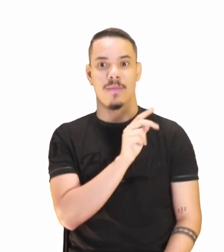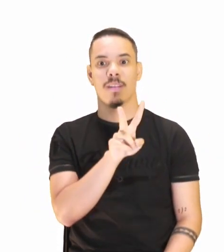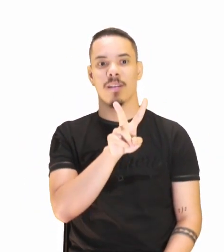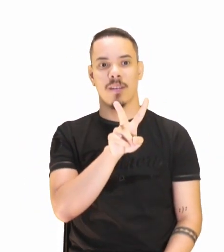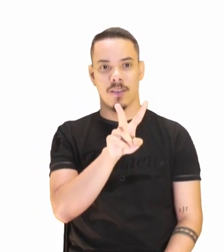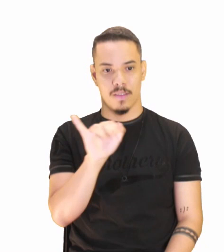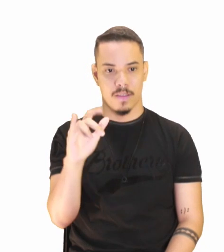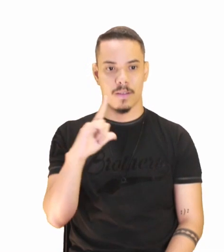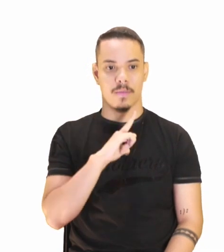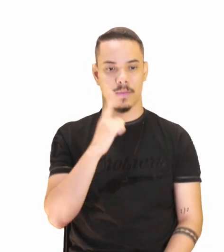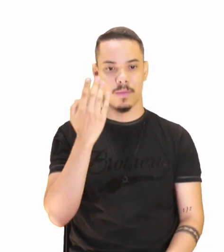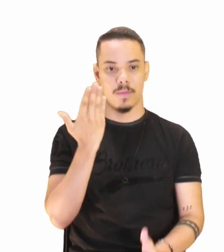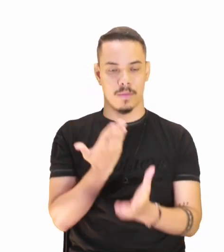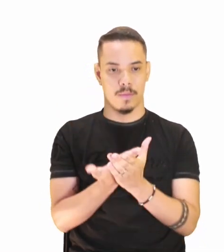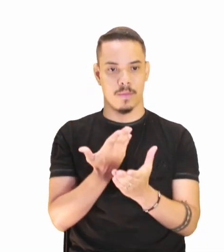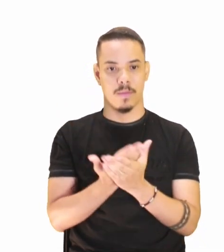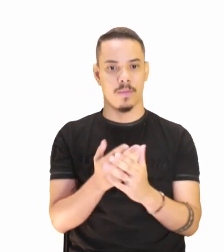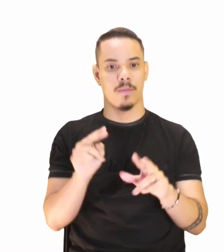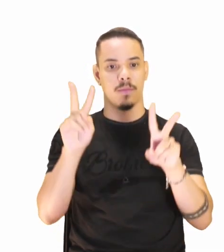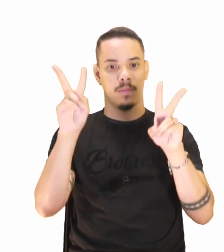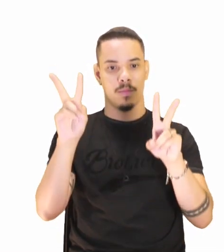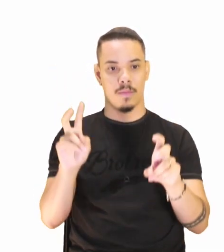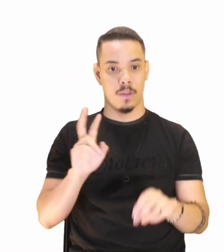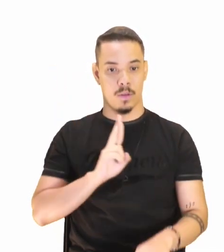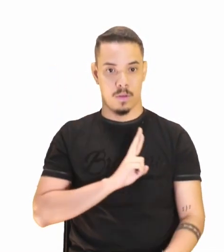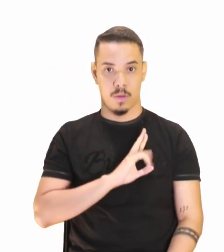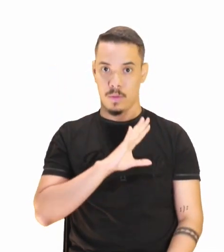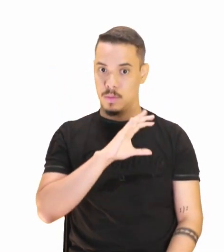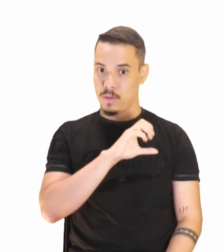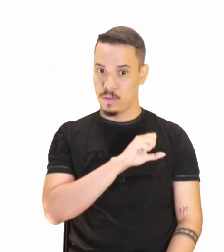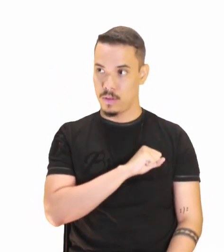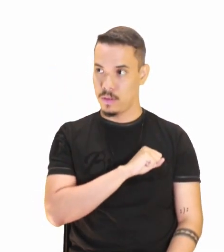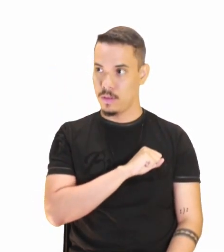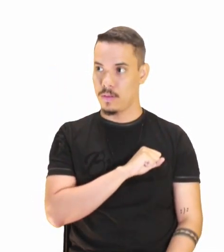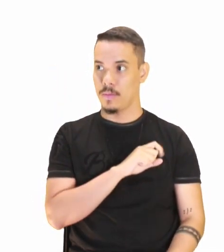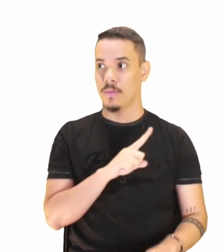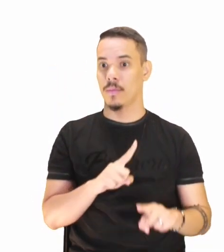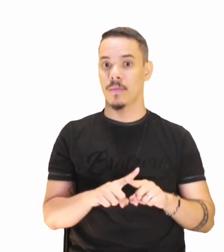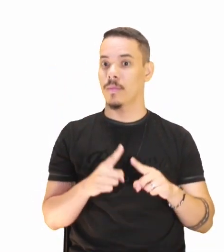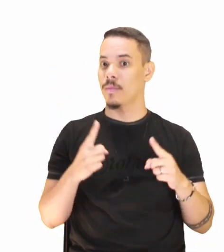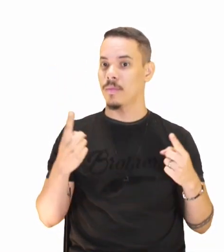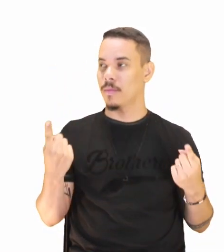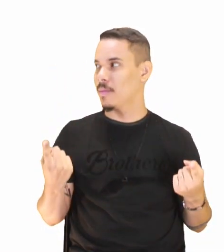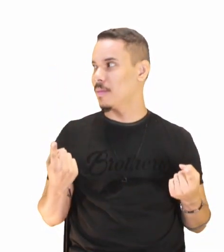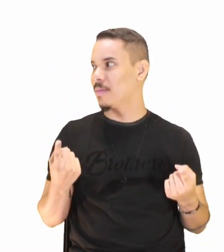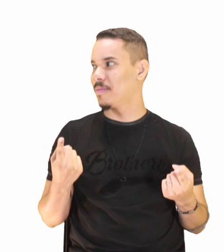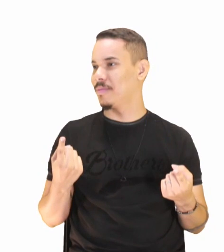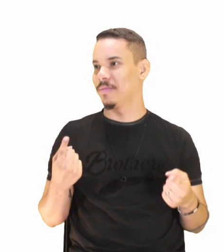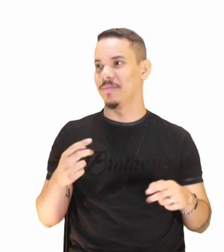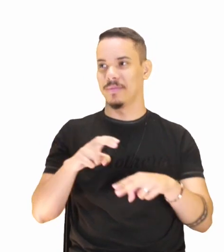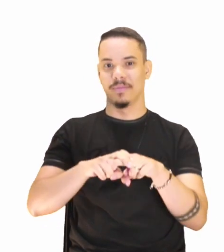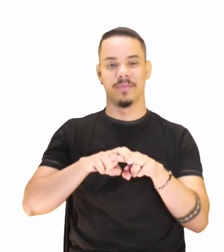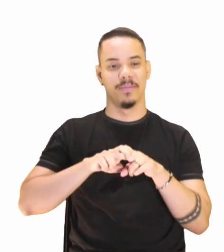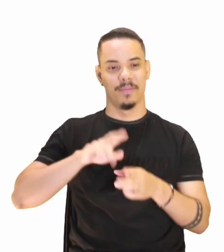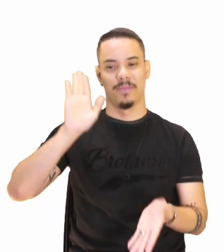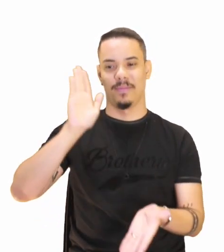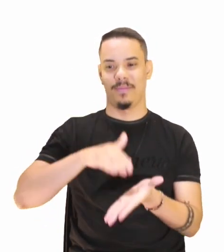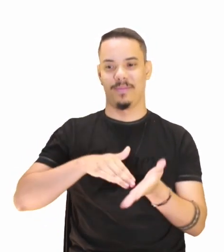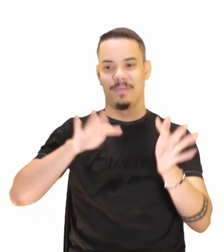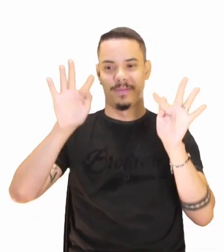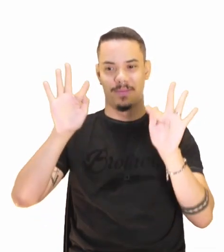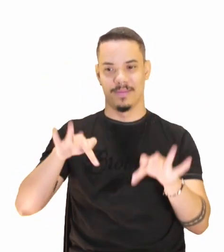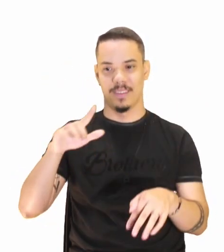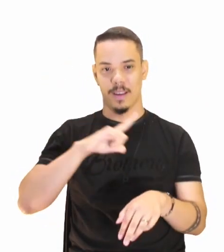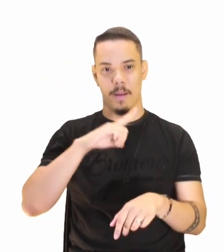ter uma aula sobre o romantismo. Mas quando termina, quando tem aquelas